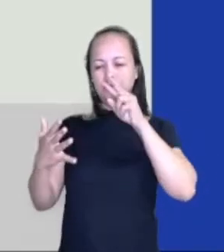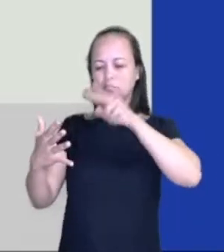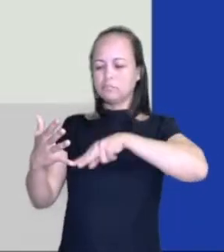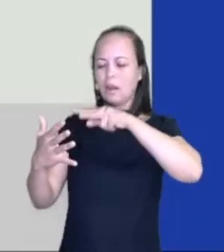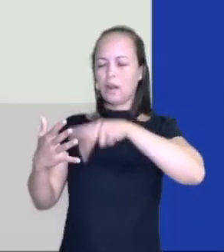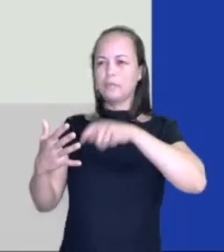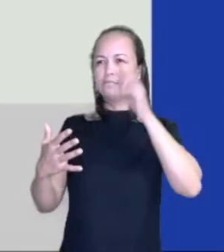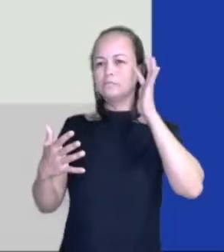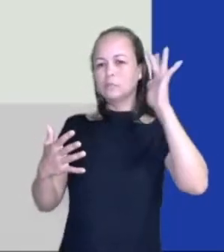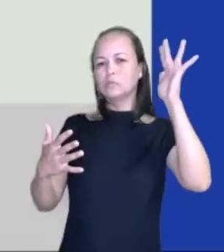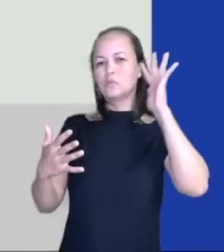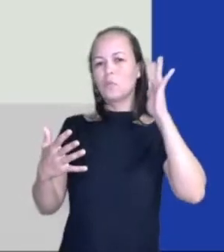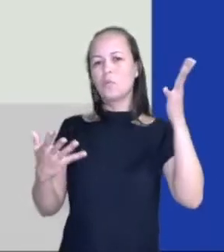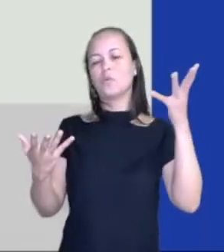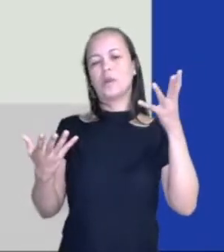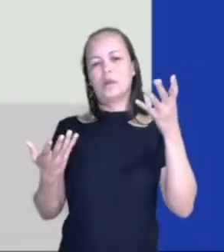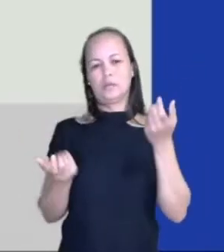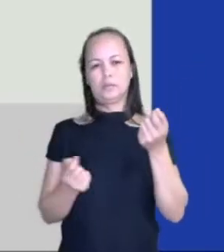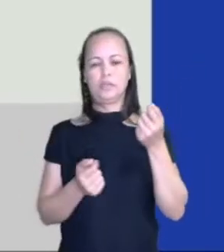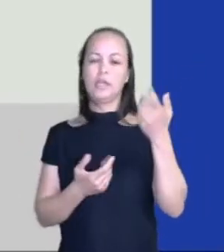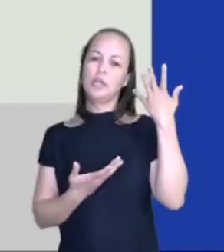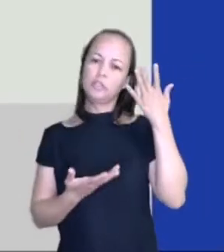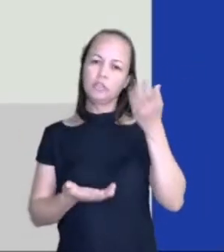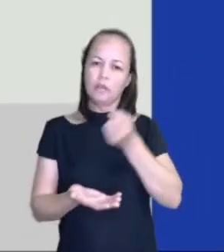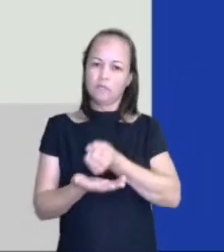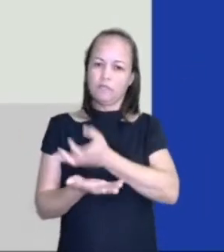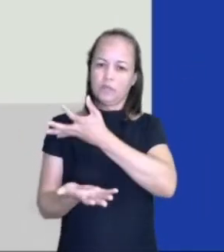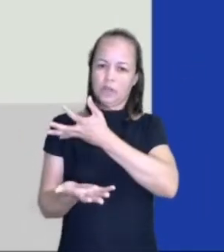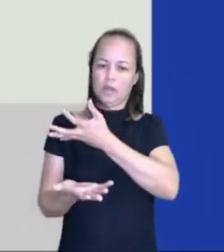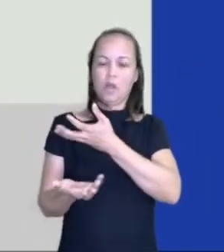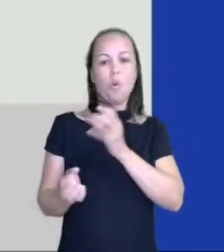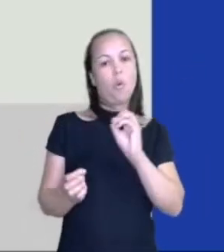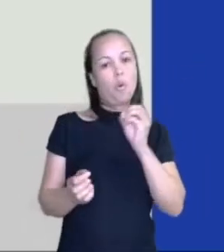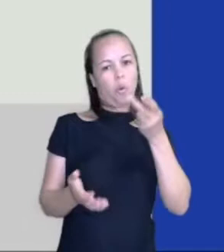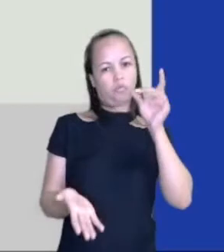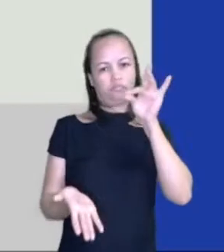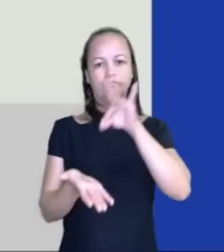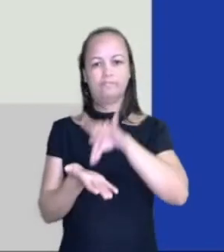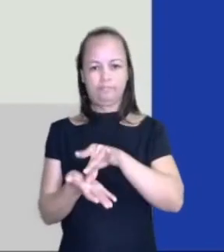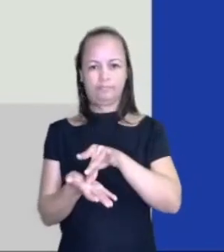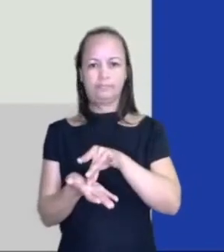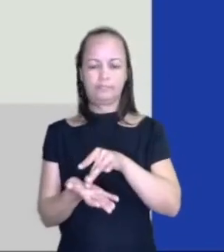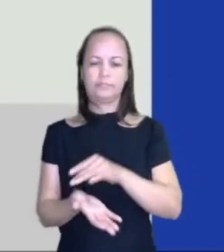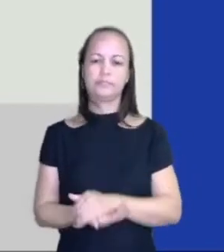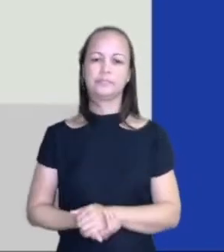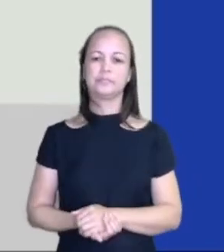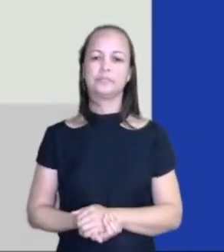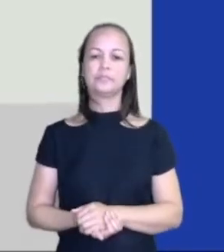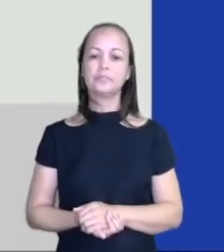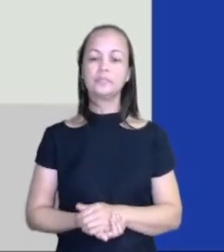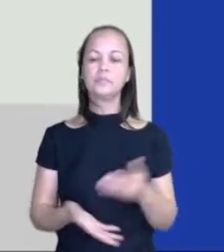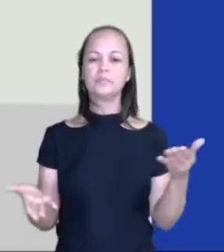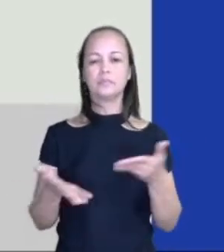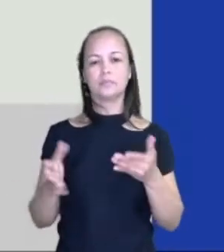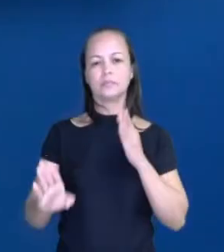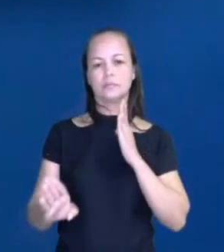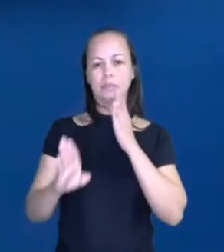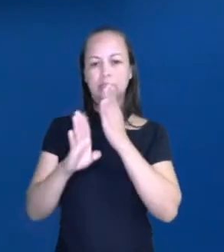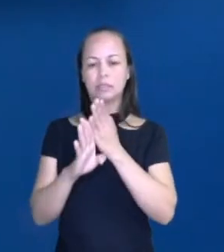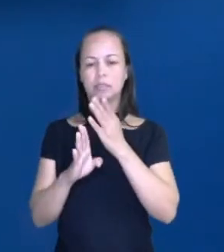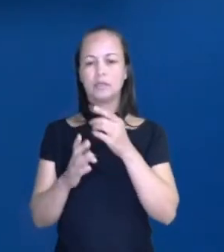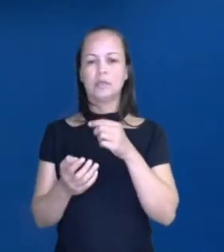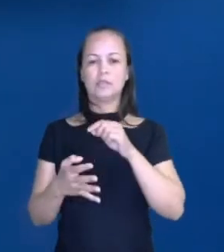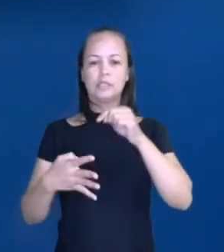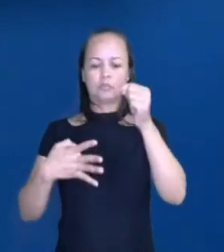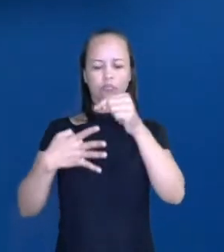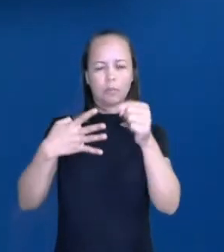daquele local, seja imaginário ou seja real. Agora a gente vai descobrir mais um pouquinho desses